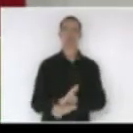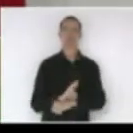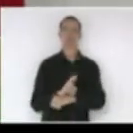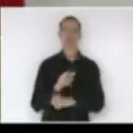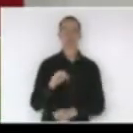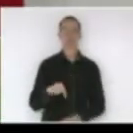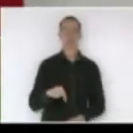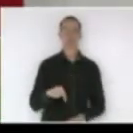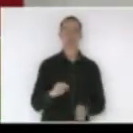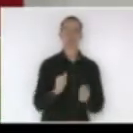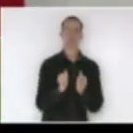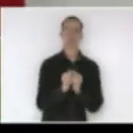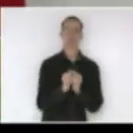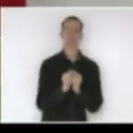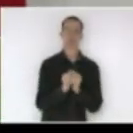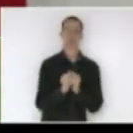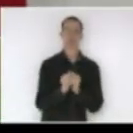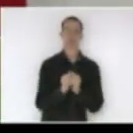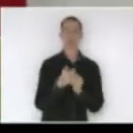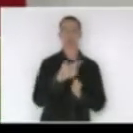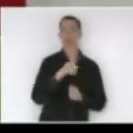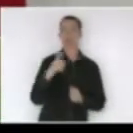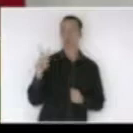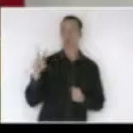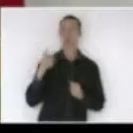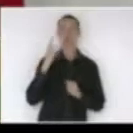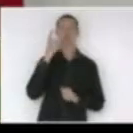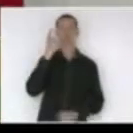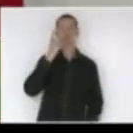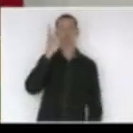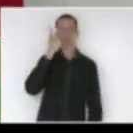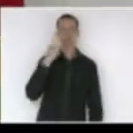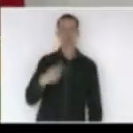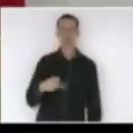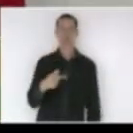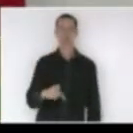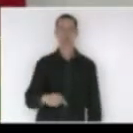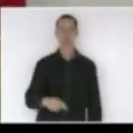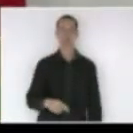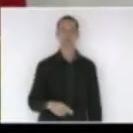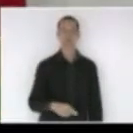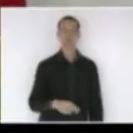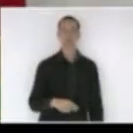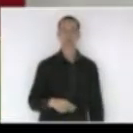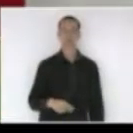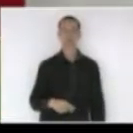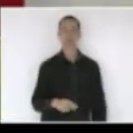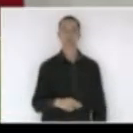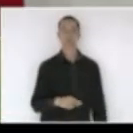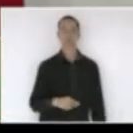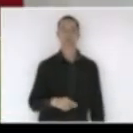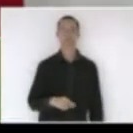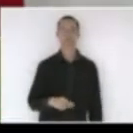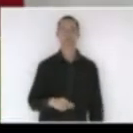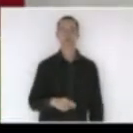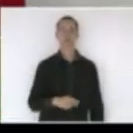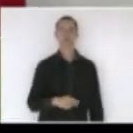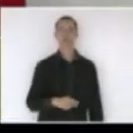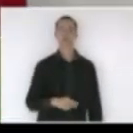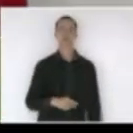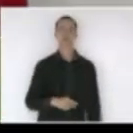juntamente com outros parlamentares desta casa e que